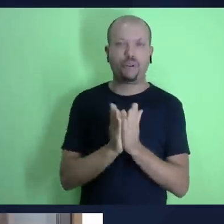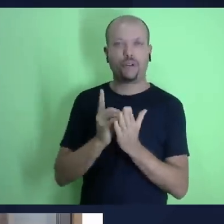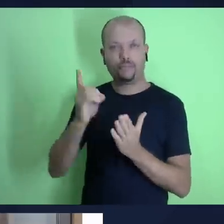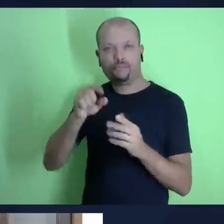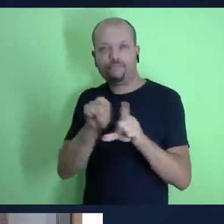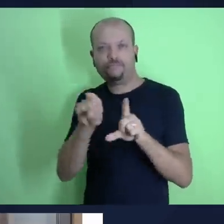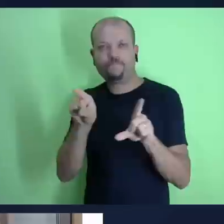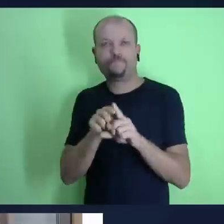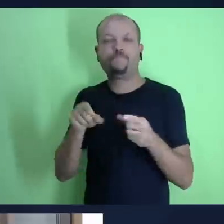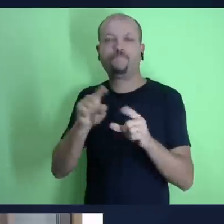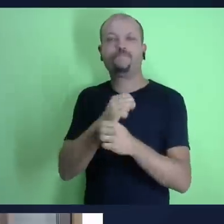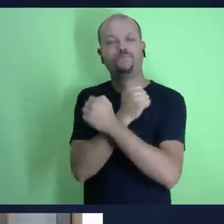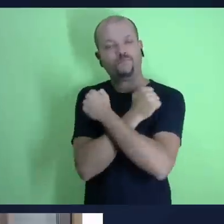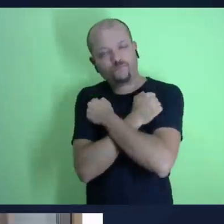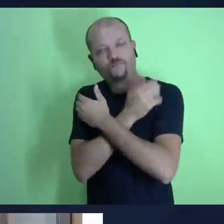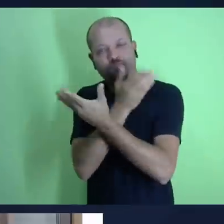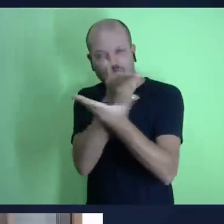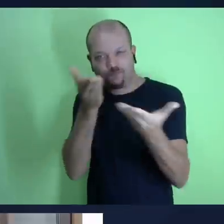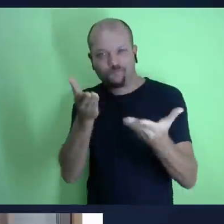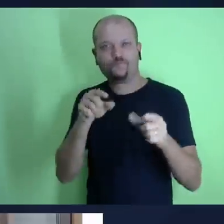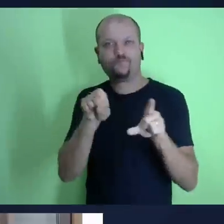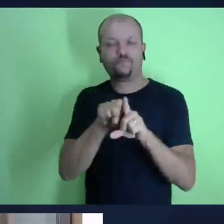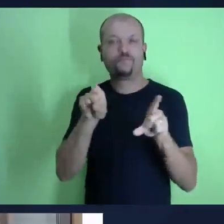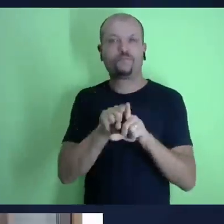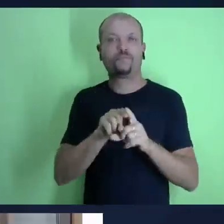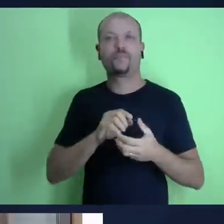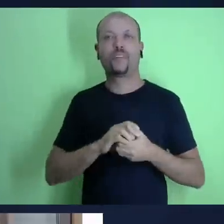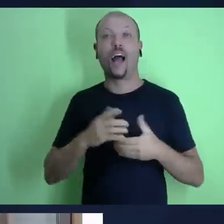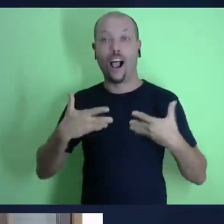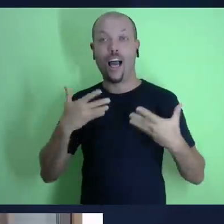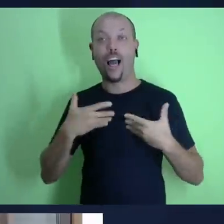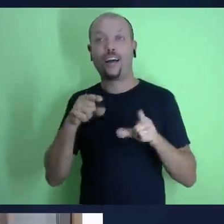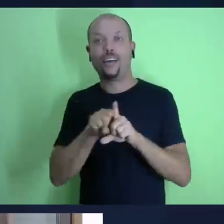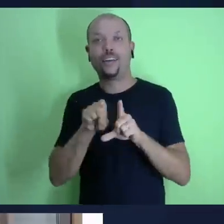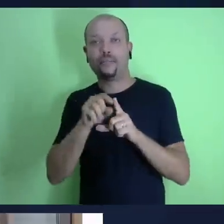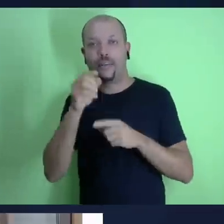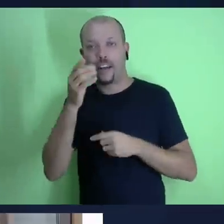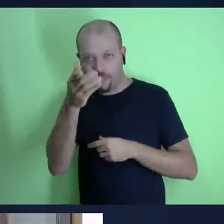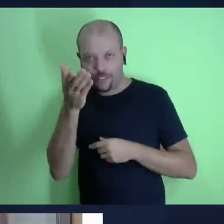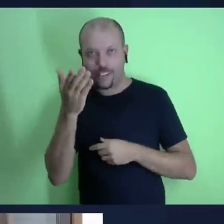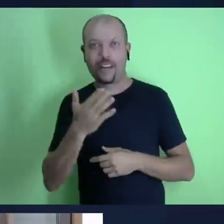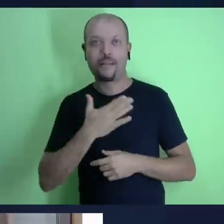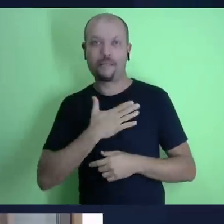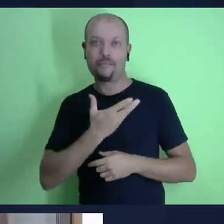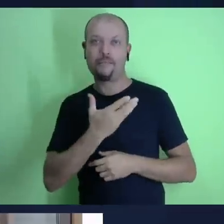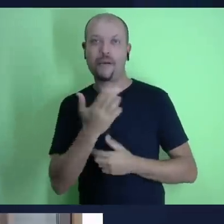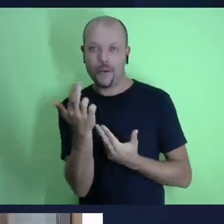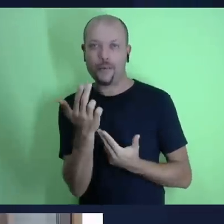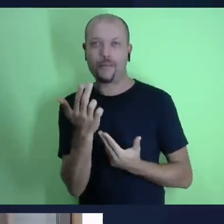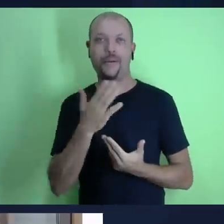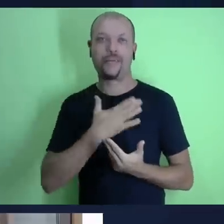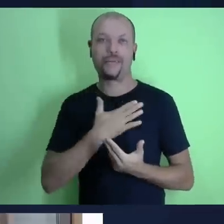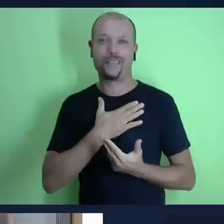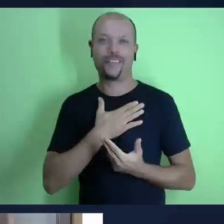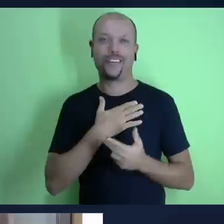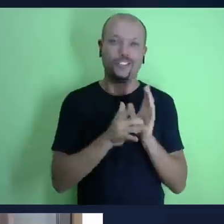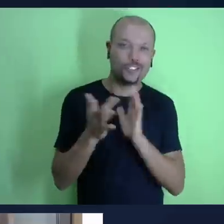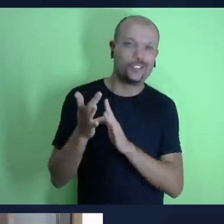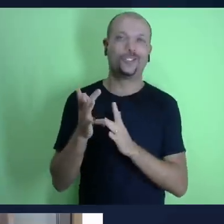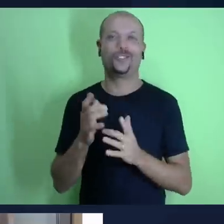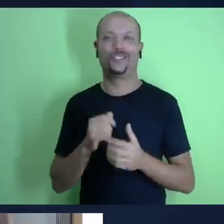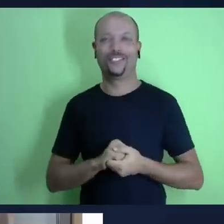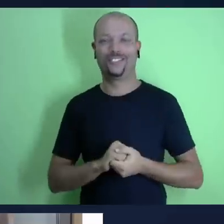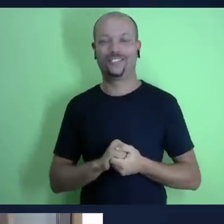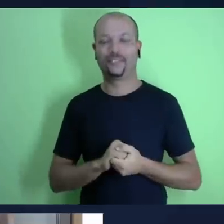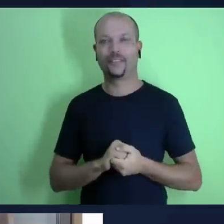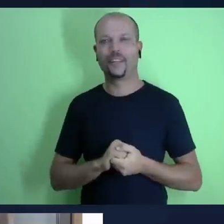bíblia um estudo um pouco mais aprofundado então recebam meu abraço e a minha alegria de saber que você é meu irmão e minha irmã